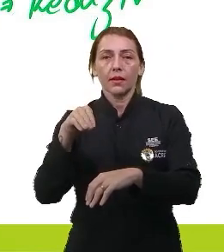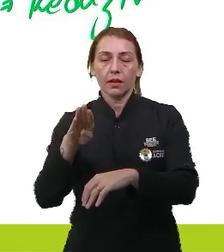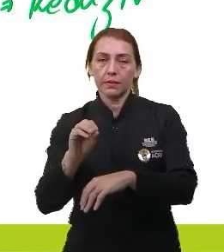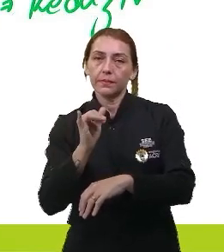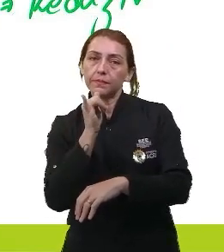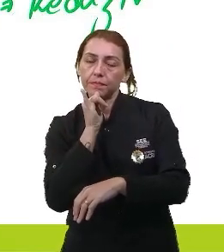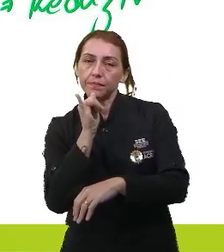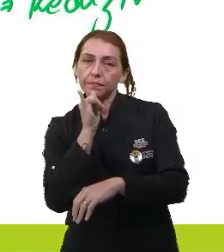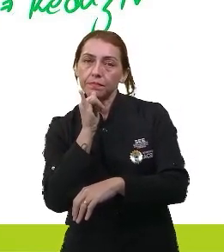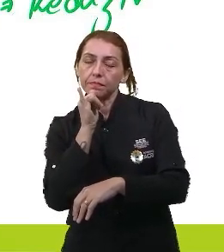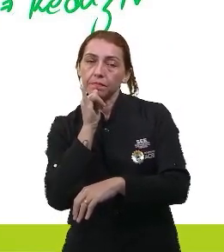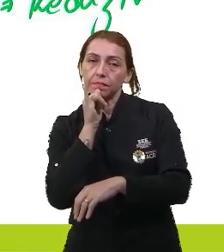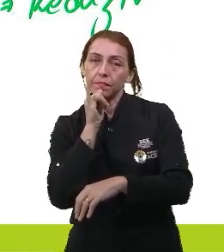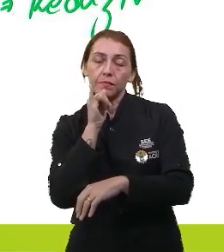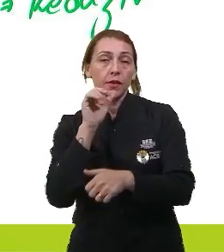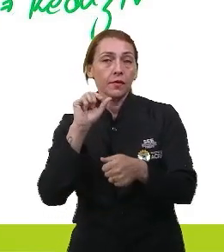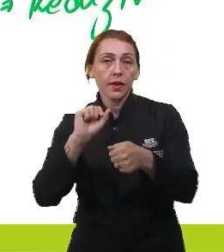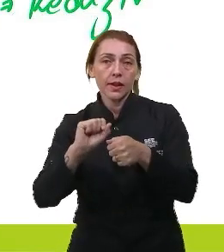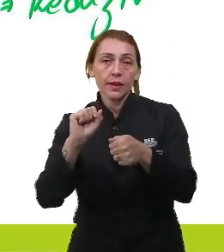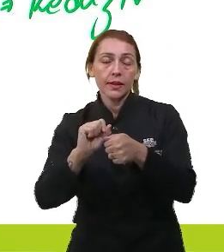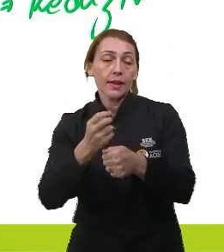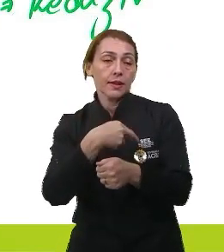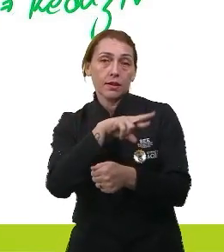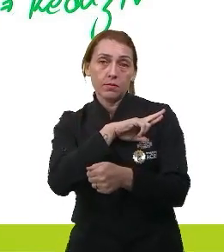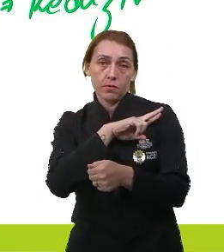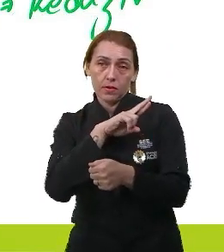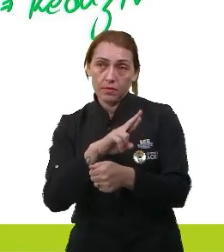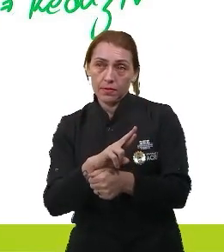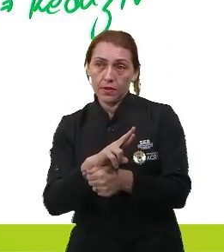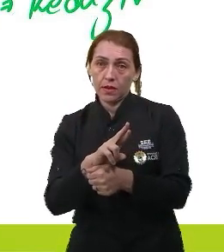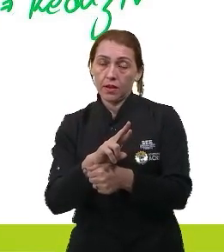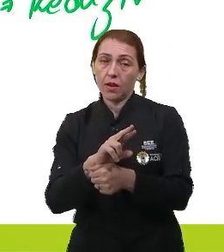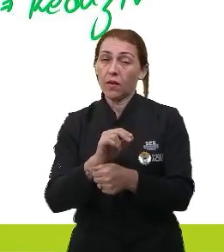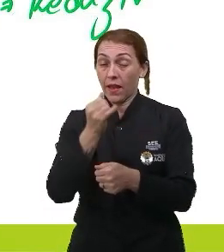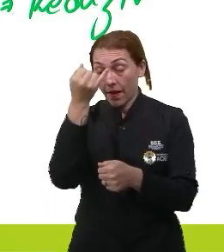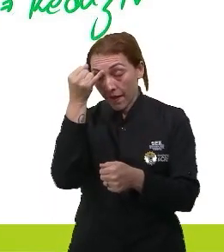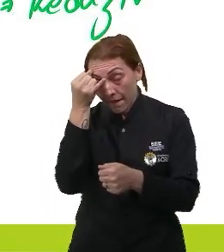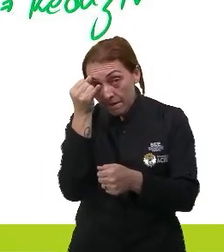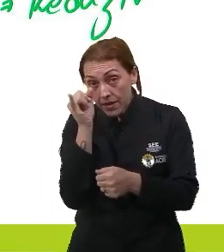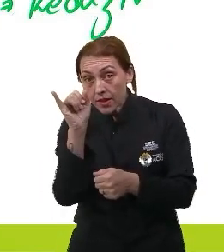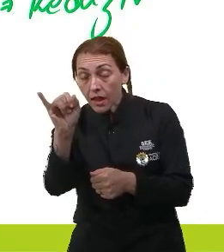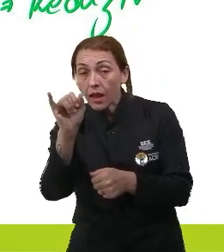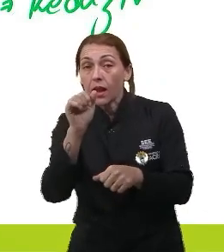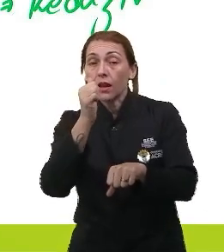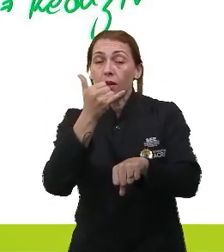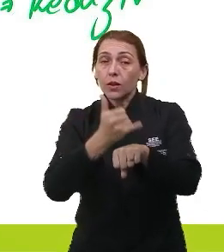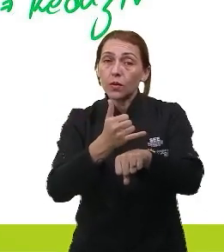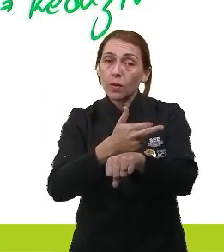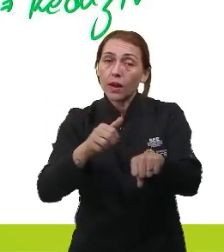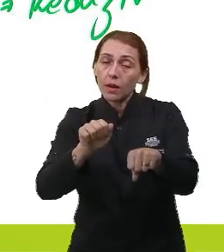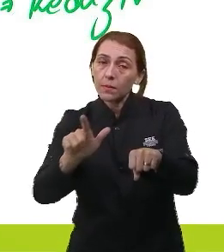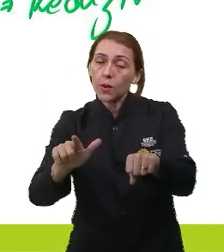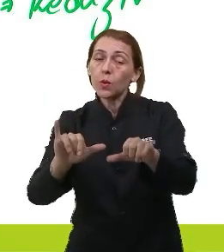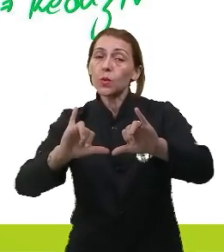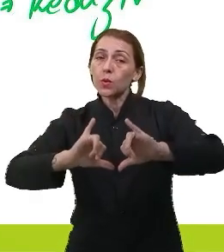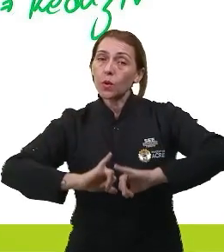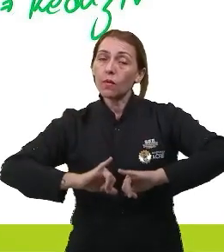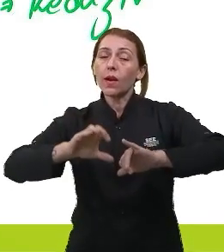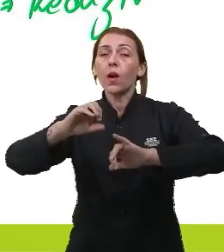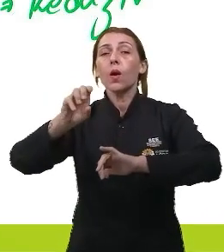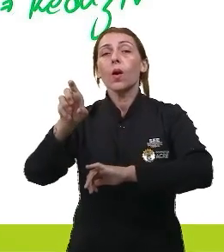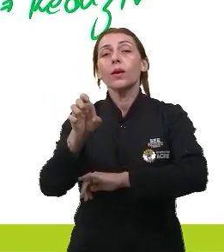o chumbo, ele não vai fazer esse papel. Ele não vai evitar que o alumínio sofra uma oxidação,